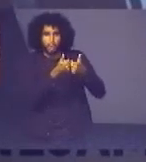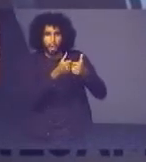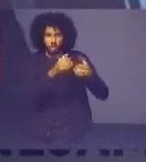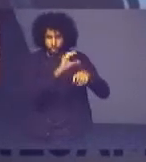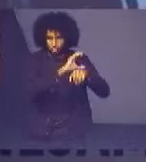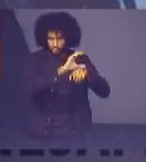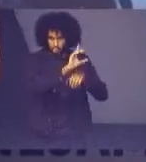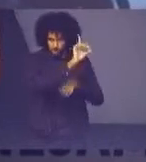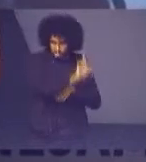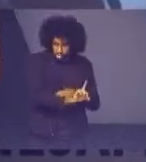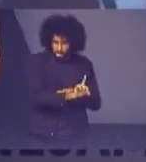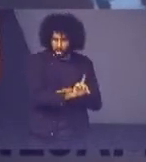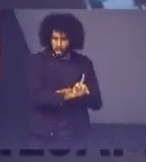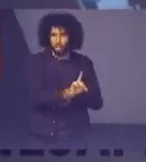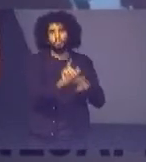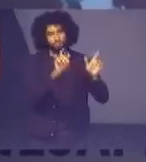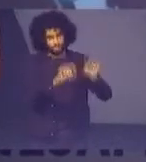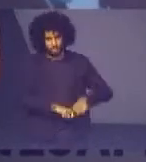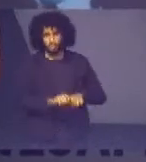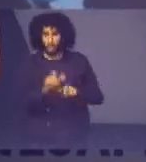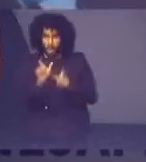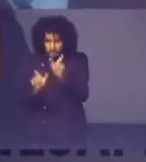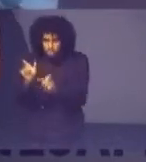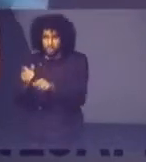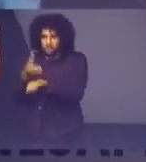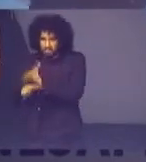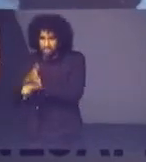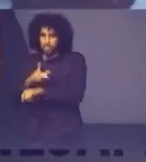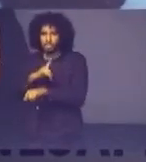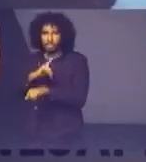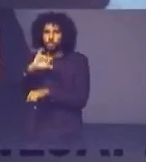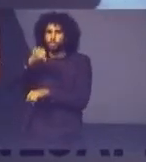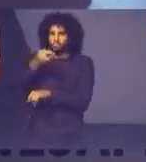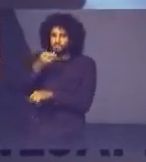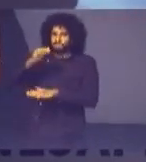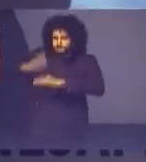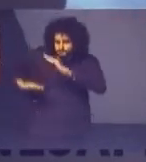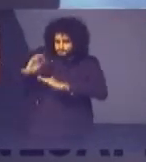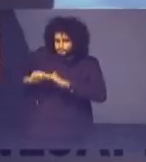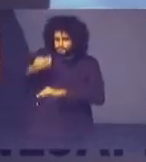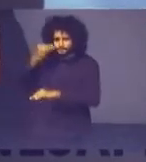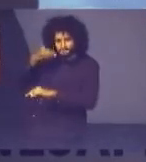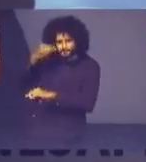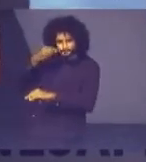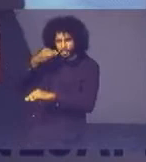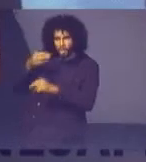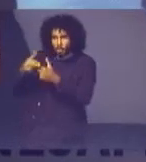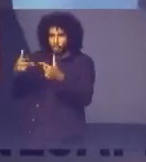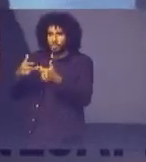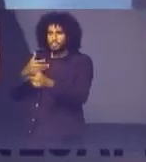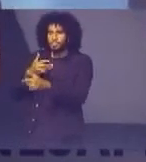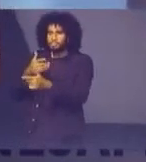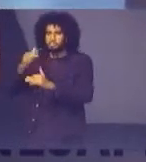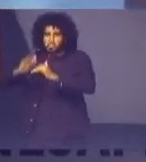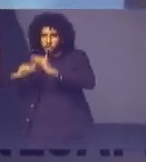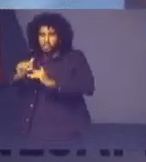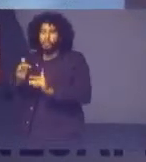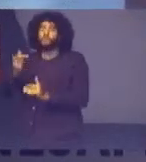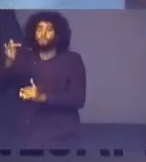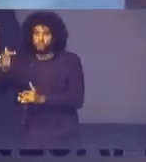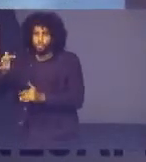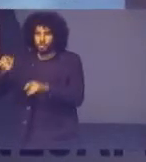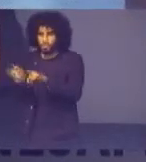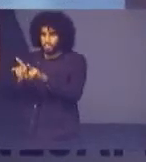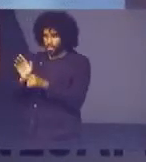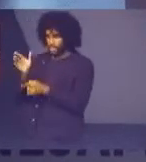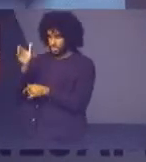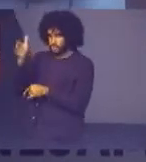Todas as séries participaram e tiveram a oportunidade prática de vivenciar questões profissionais, atendendo diretamente